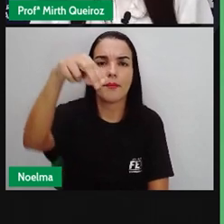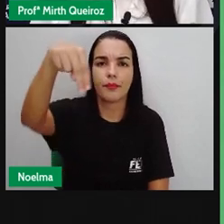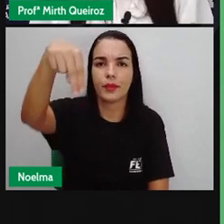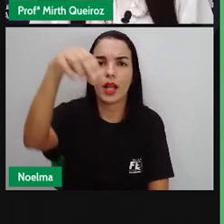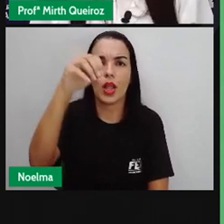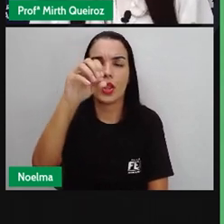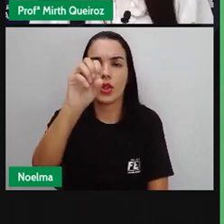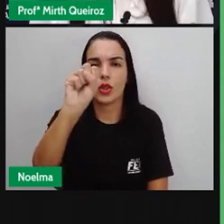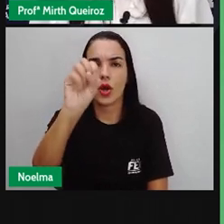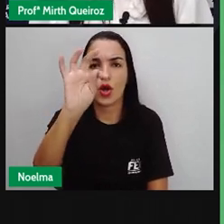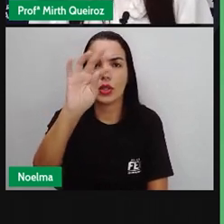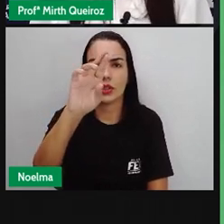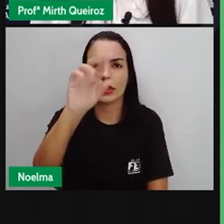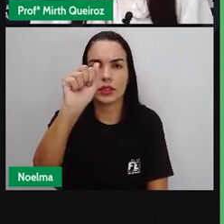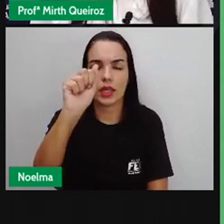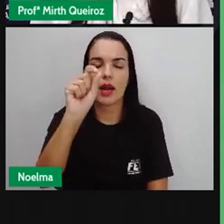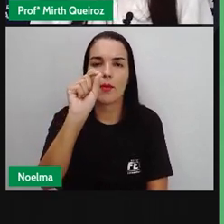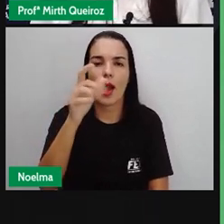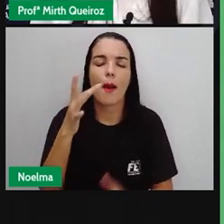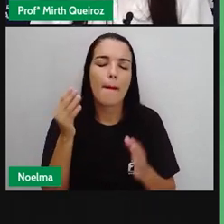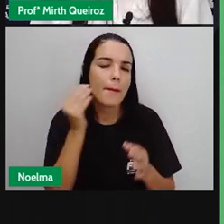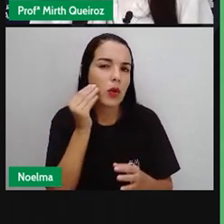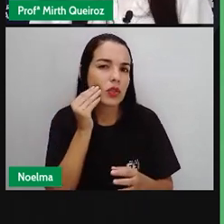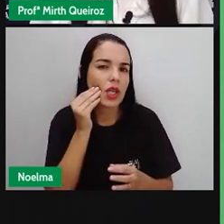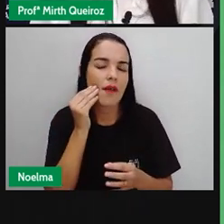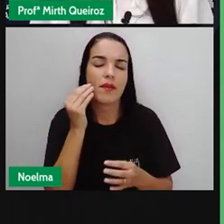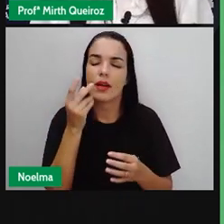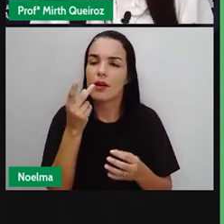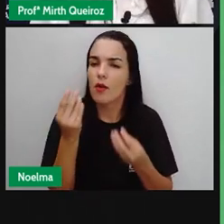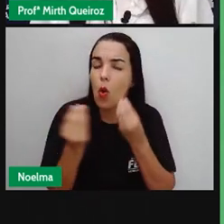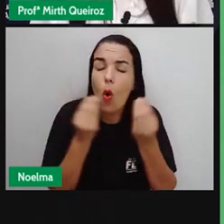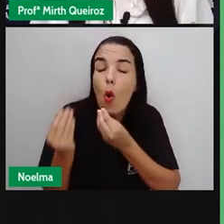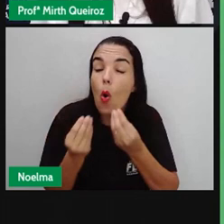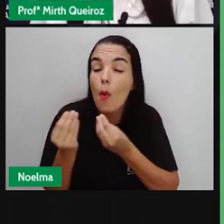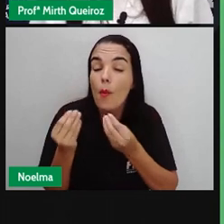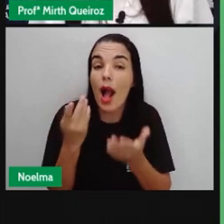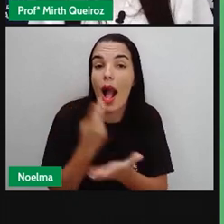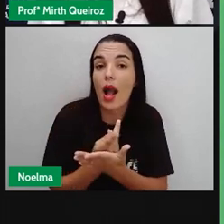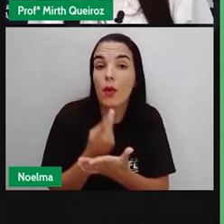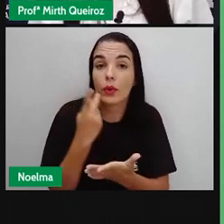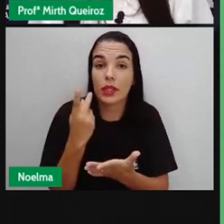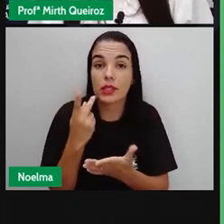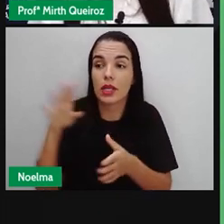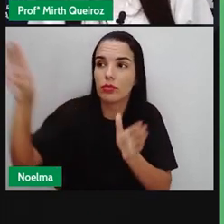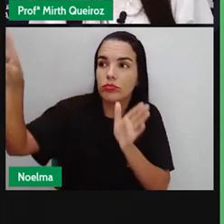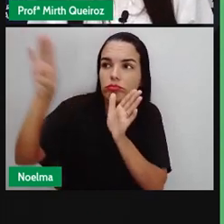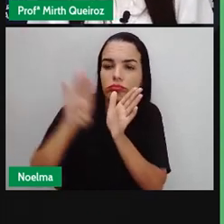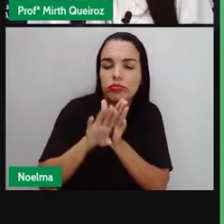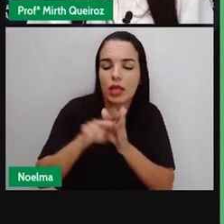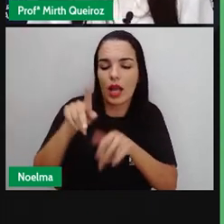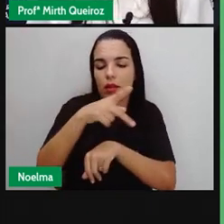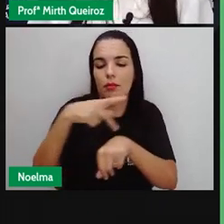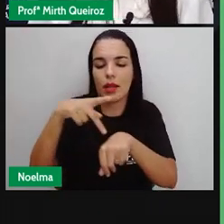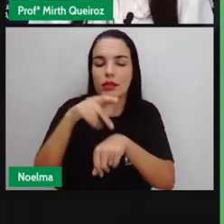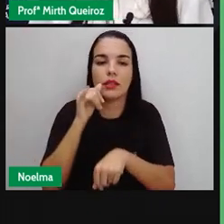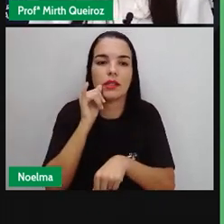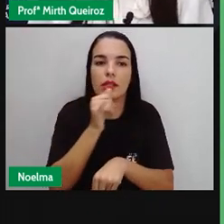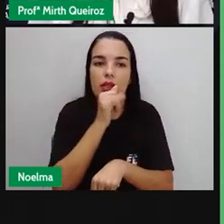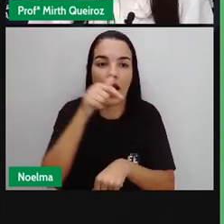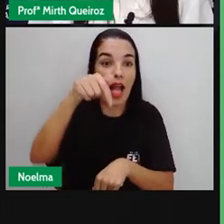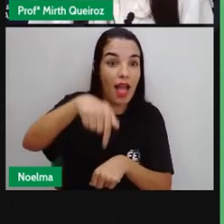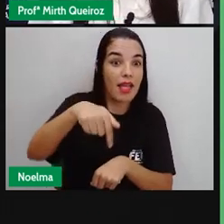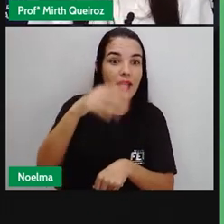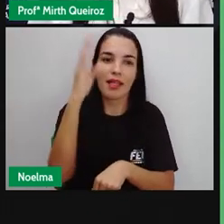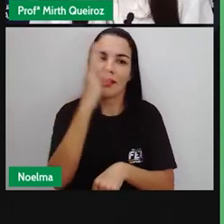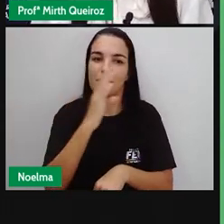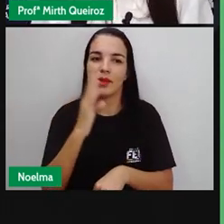mostrava claramente a vinda dos italianos para o Brasil, para as fazendas, para trabalhar aí